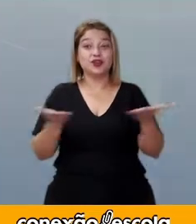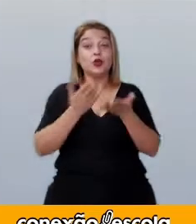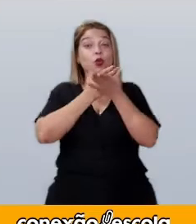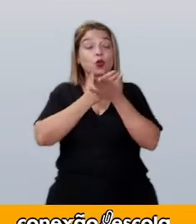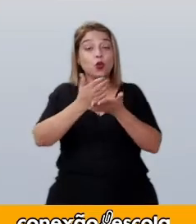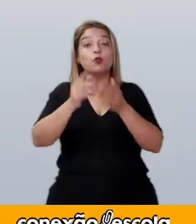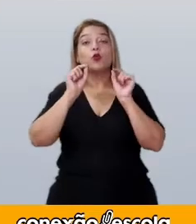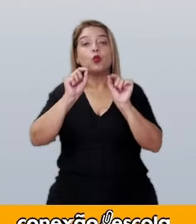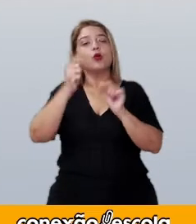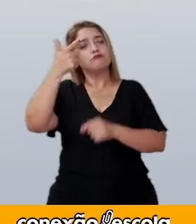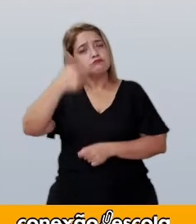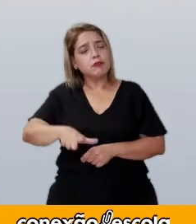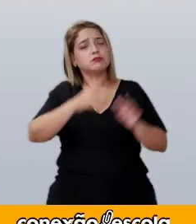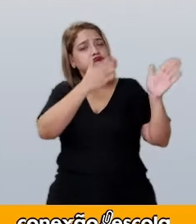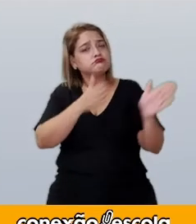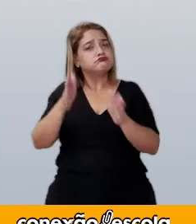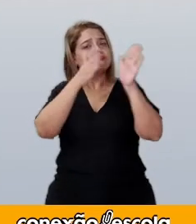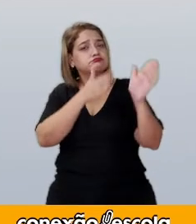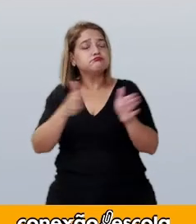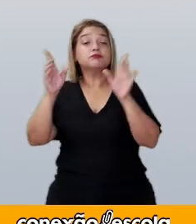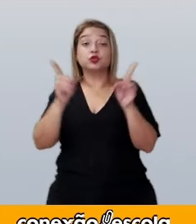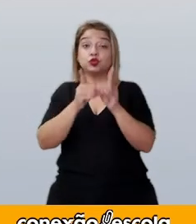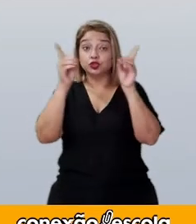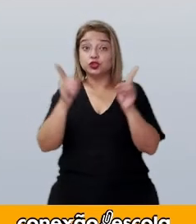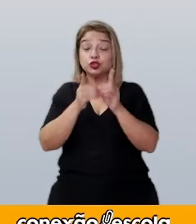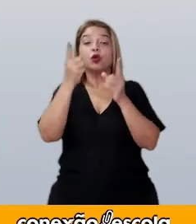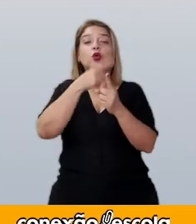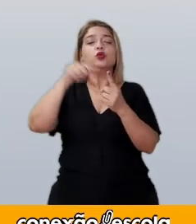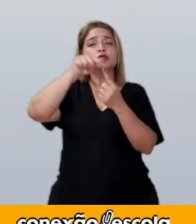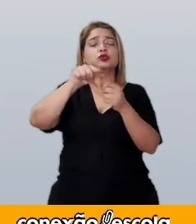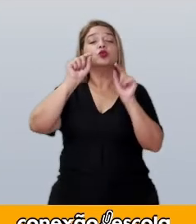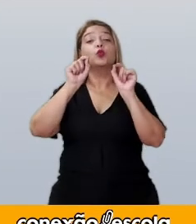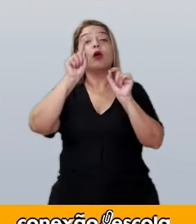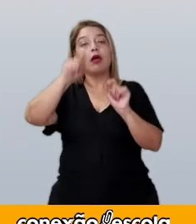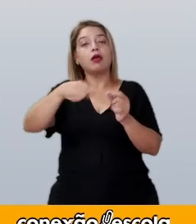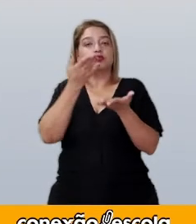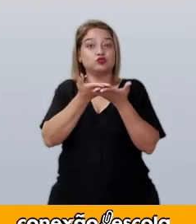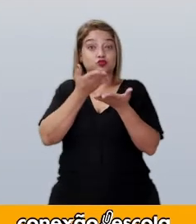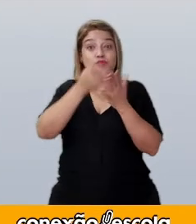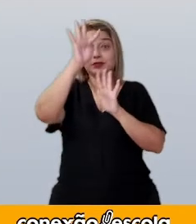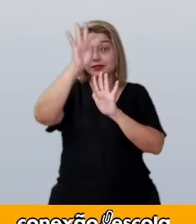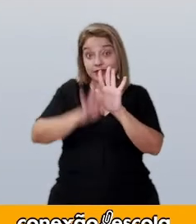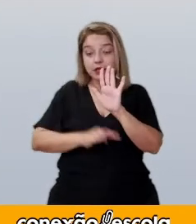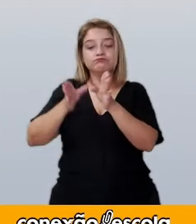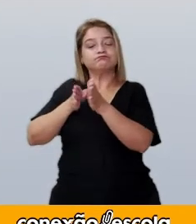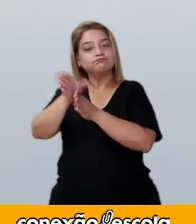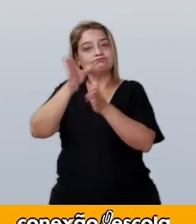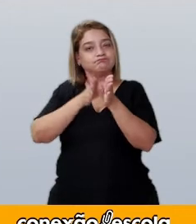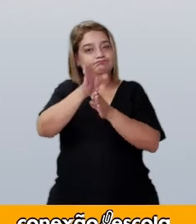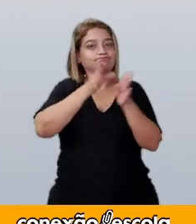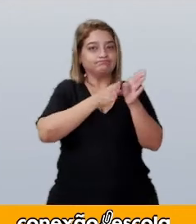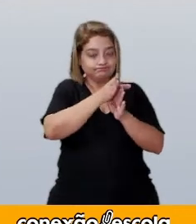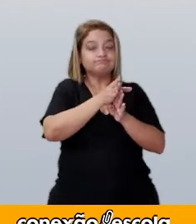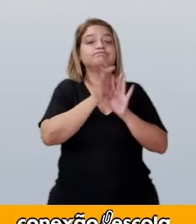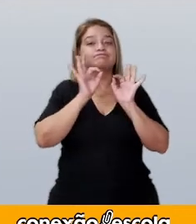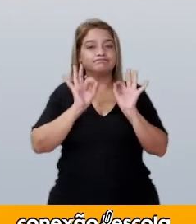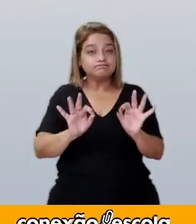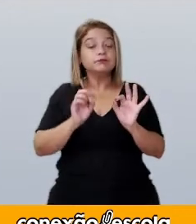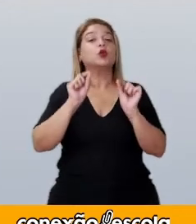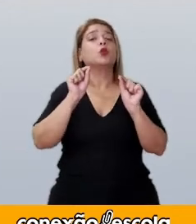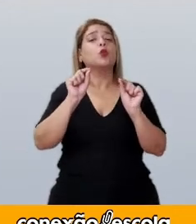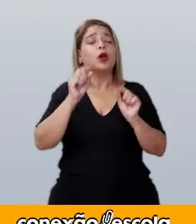Iniciaremos mais uma sequência didática que tem como objetivo o estudo de textos instrucionais,